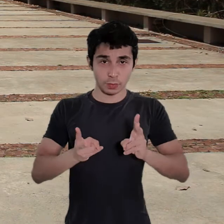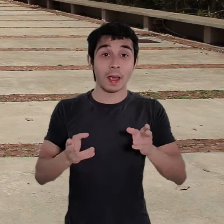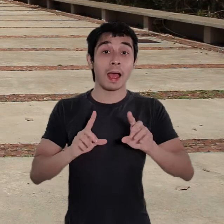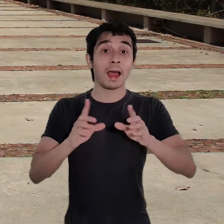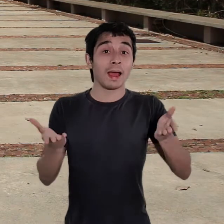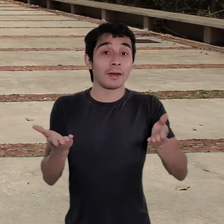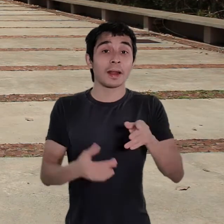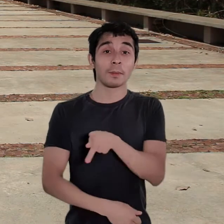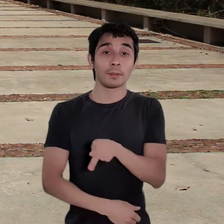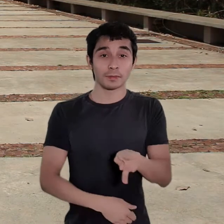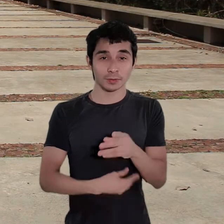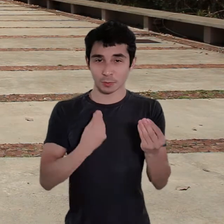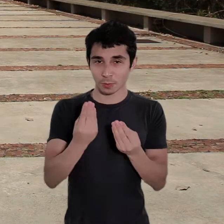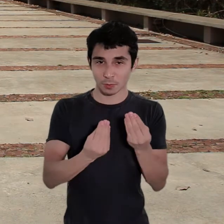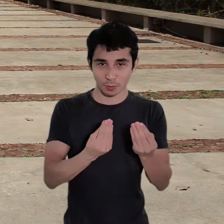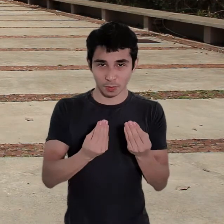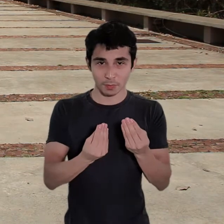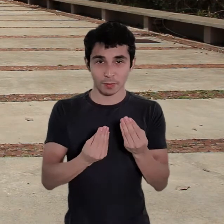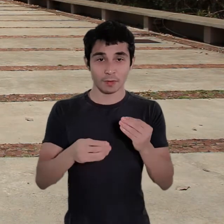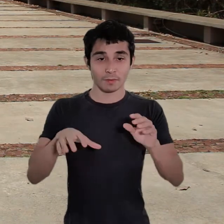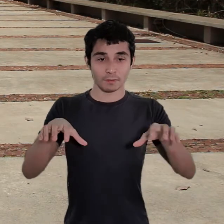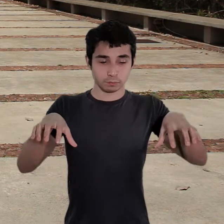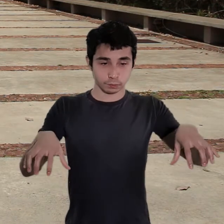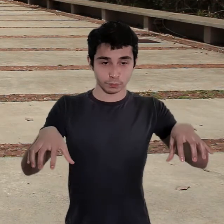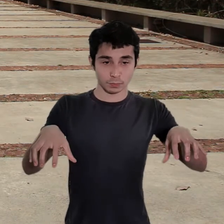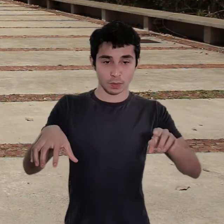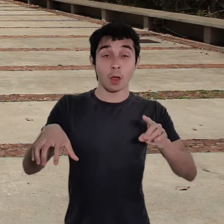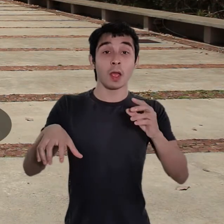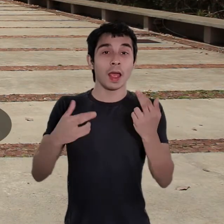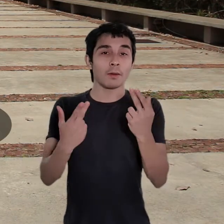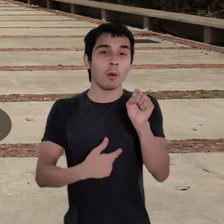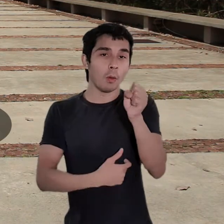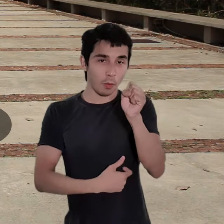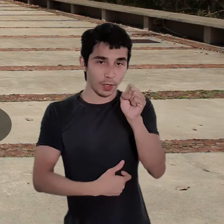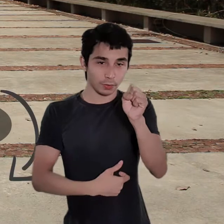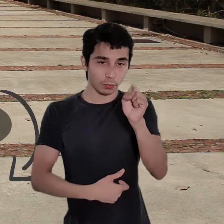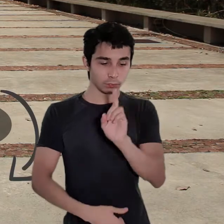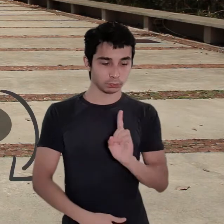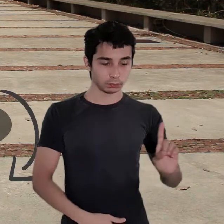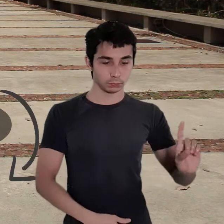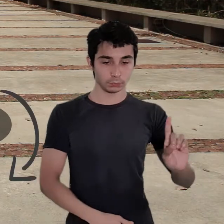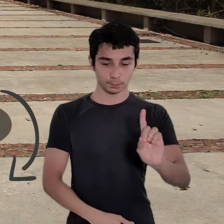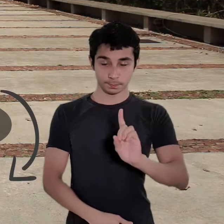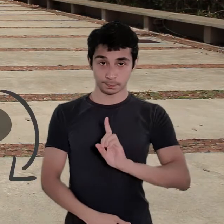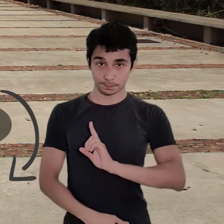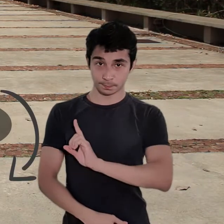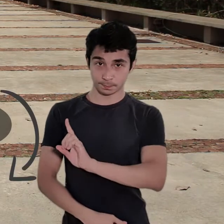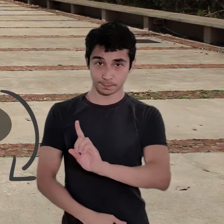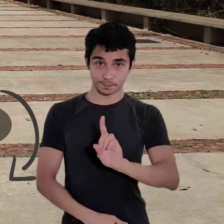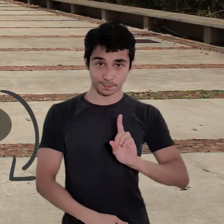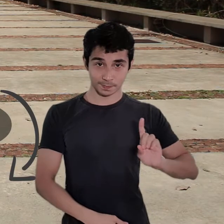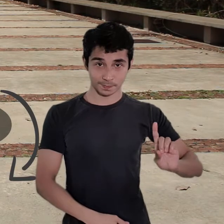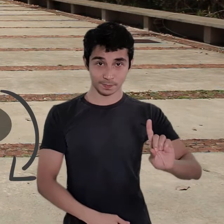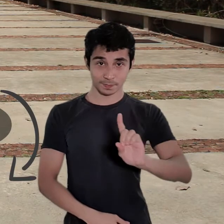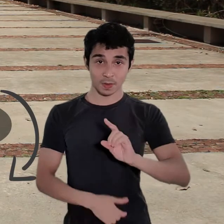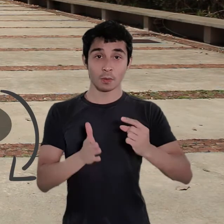materiais, e agora o professor vai dar uma volta no entorno de cada cone, tirando como se fosse fazer o número 8 entre eles. A cada